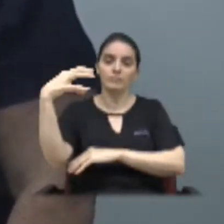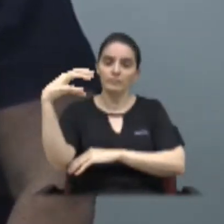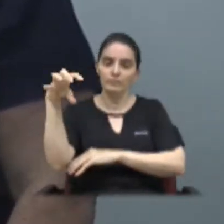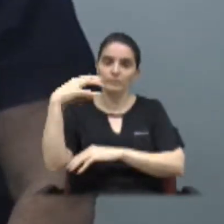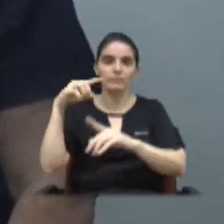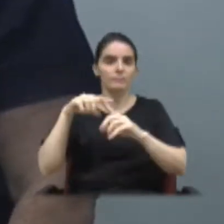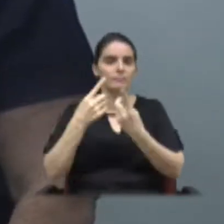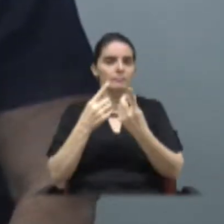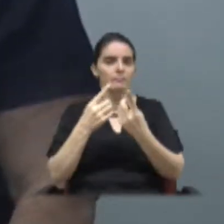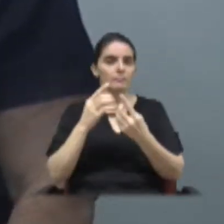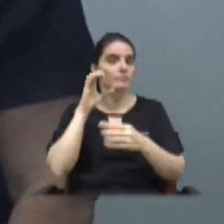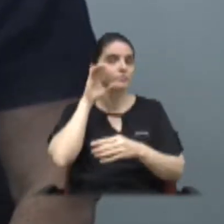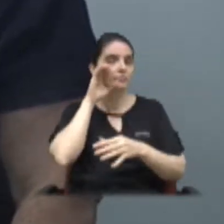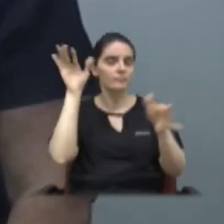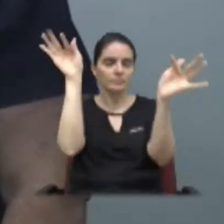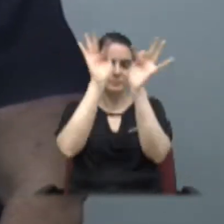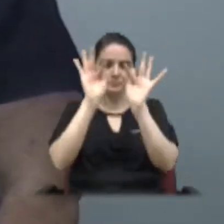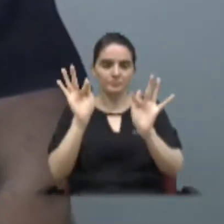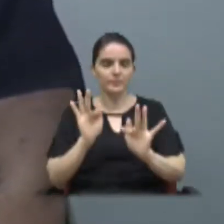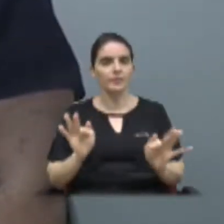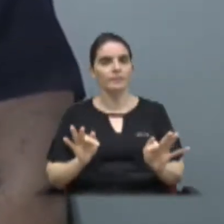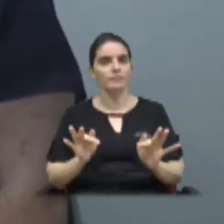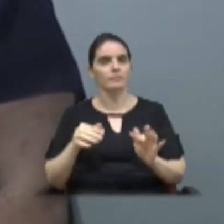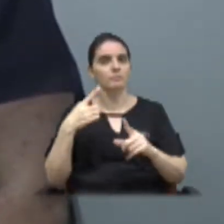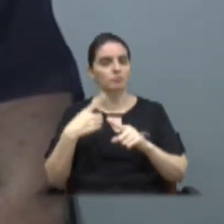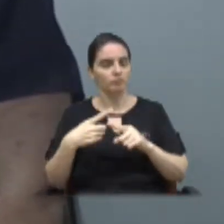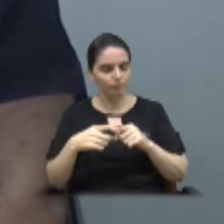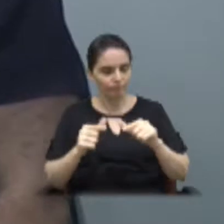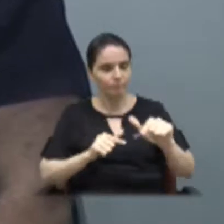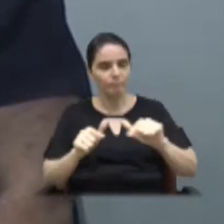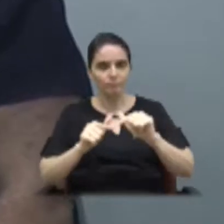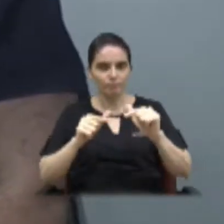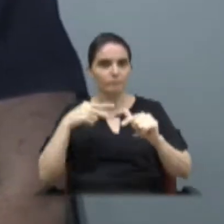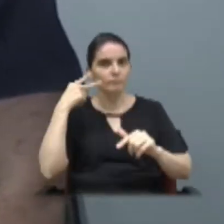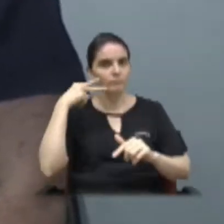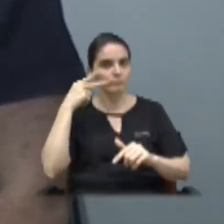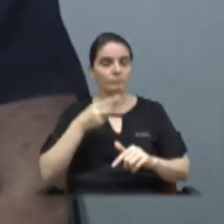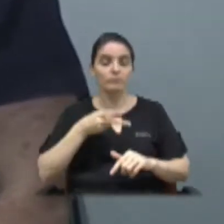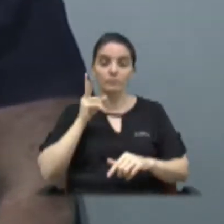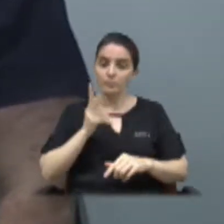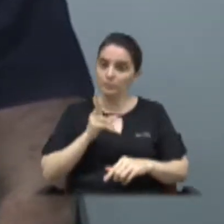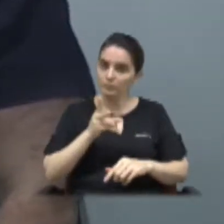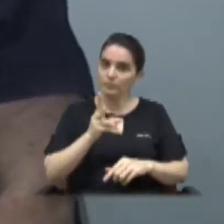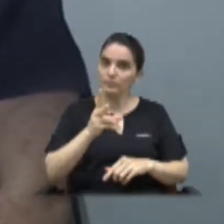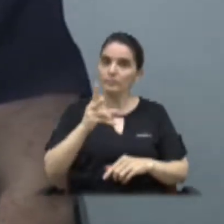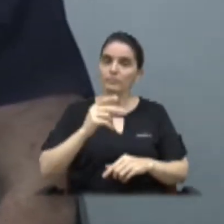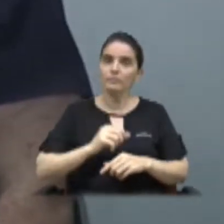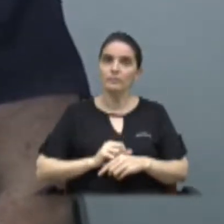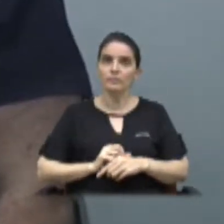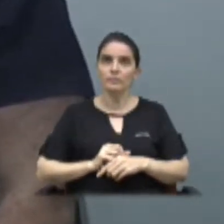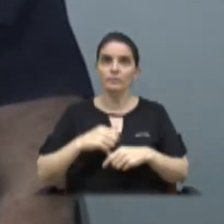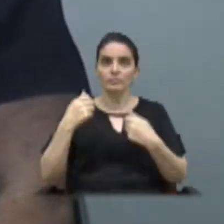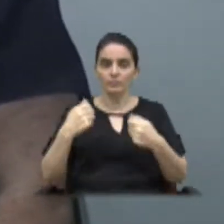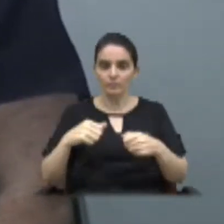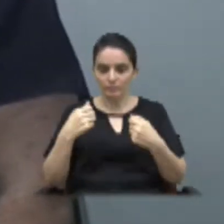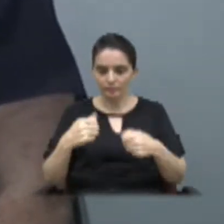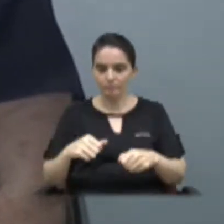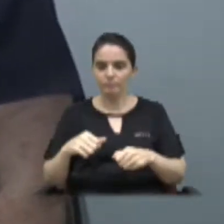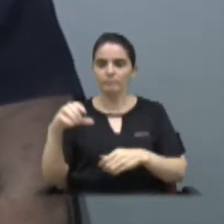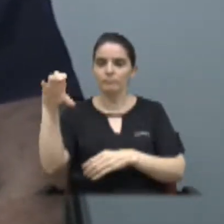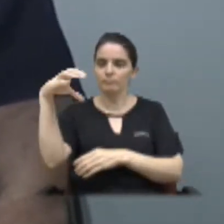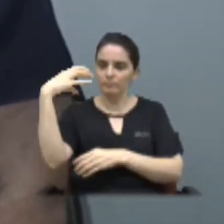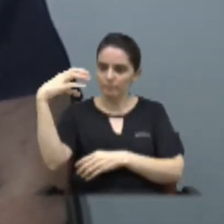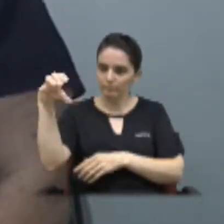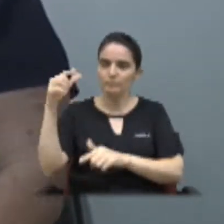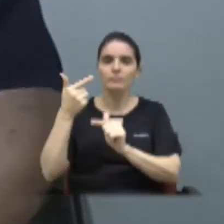estou feliz que o nosso trabalho é exatamente esse. O tempo todo eu falava, e eu falava bem alto aqui, tem problemas lá,